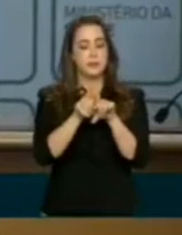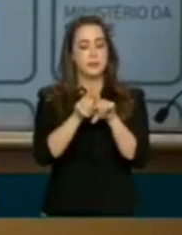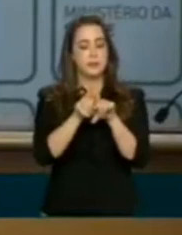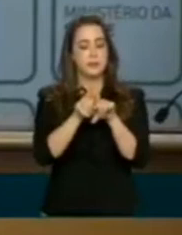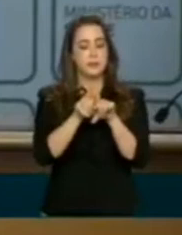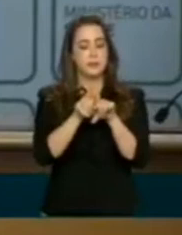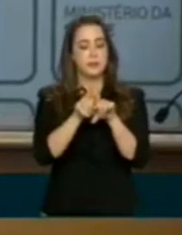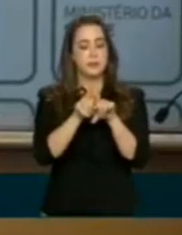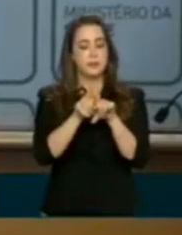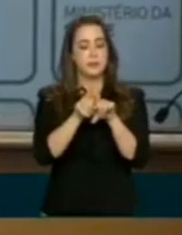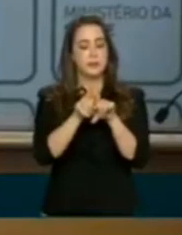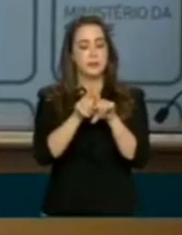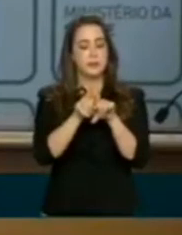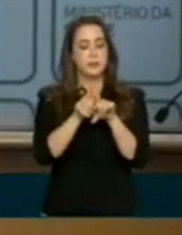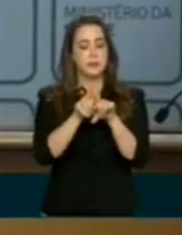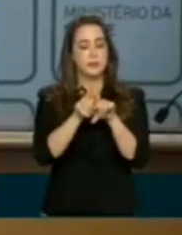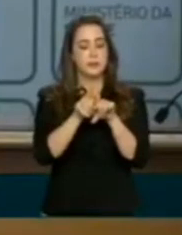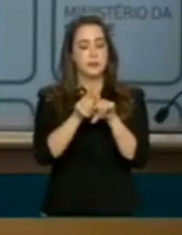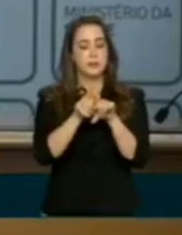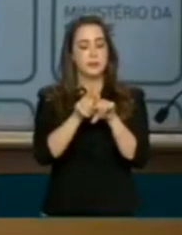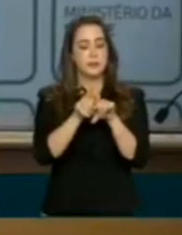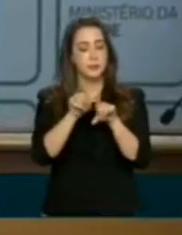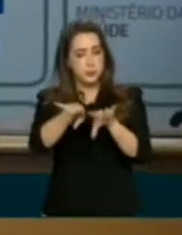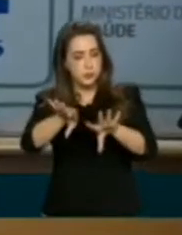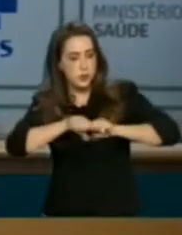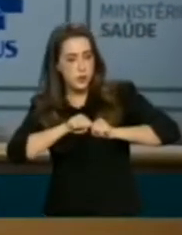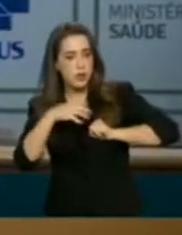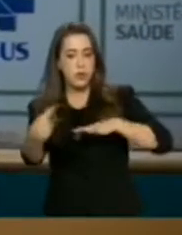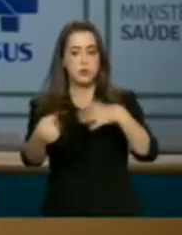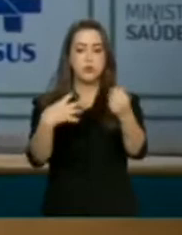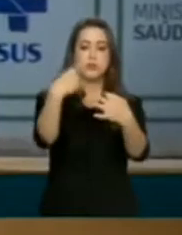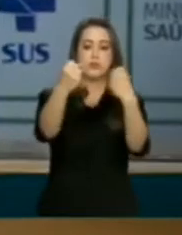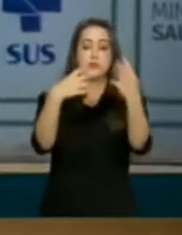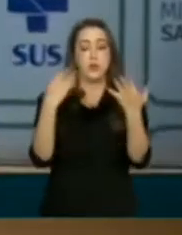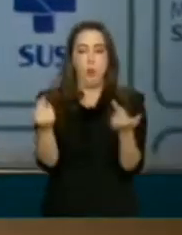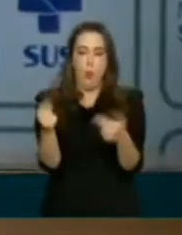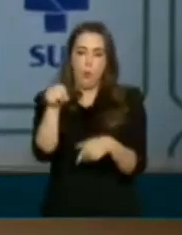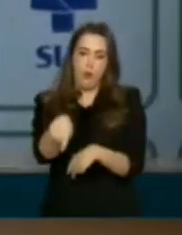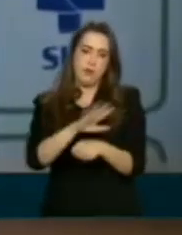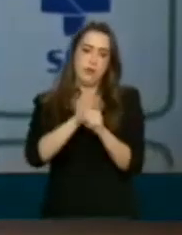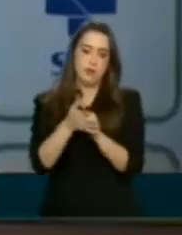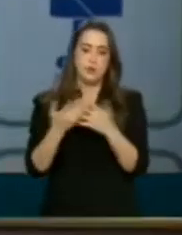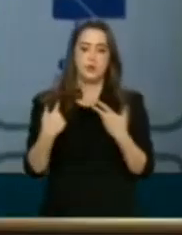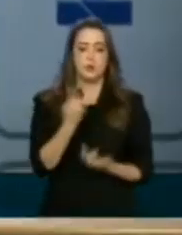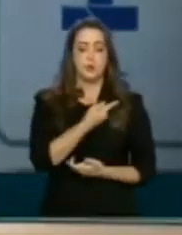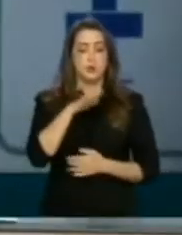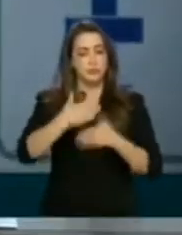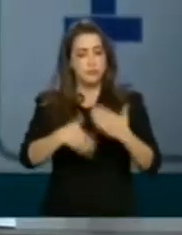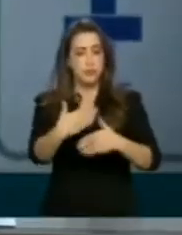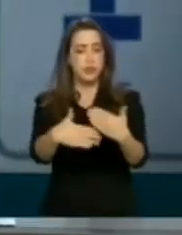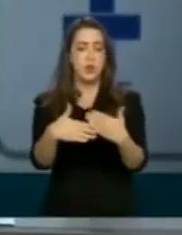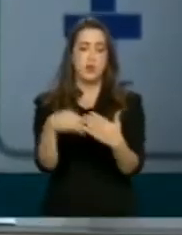a Covid-19, a medida em que nós